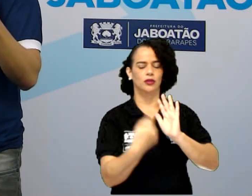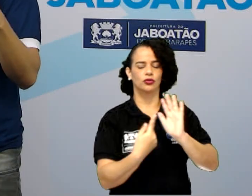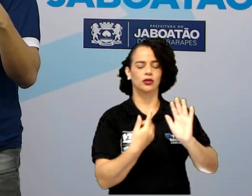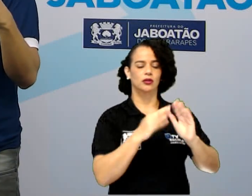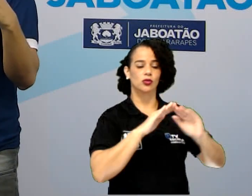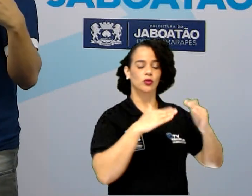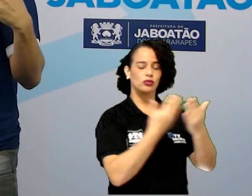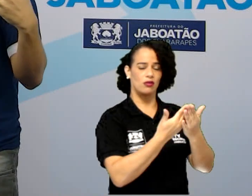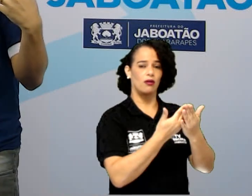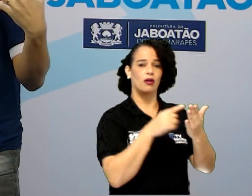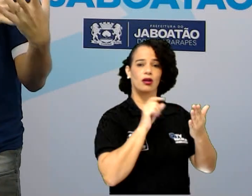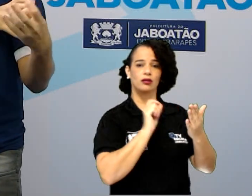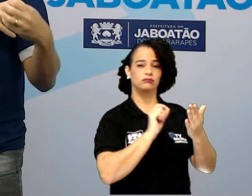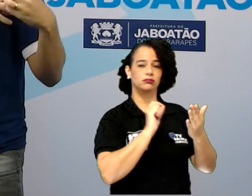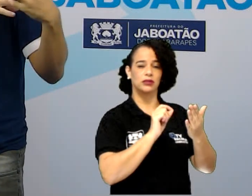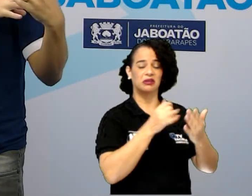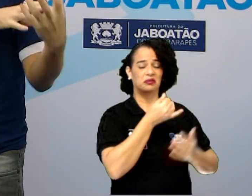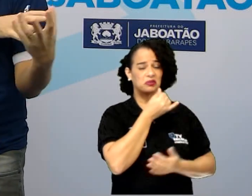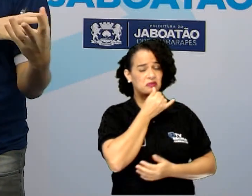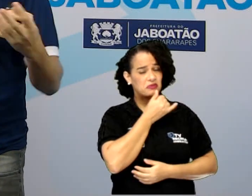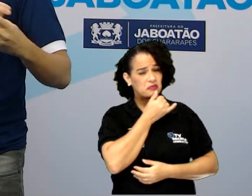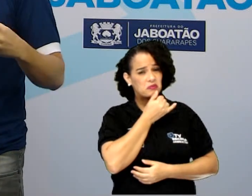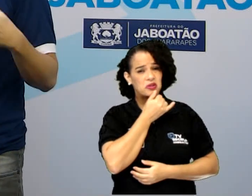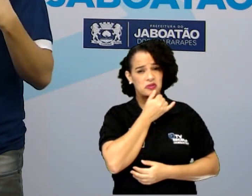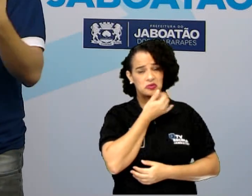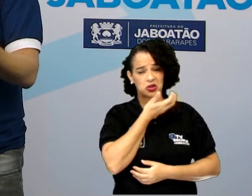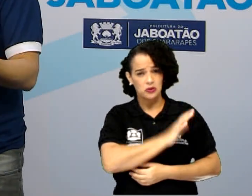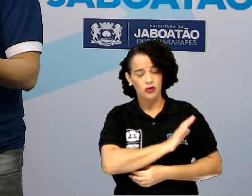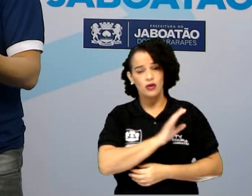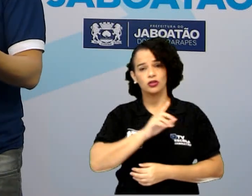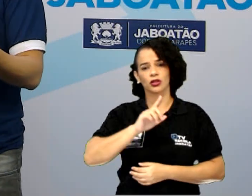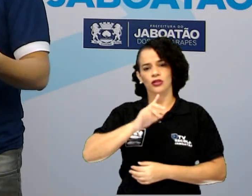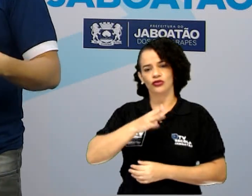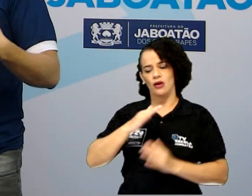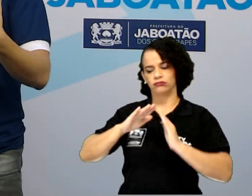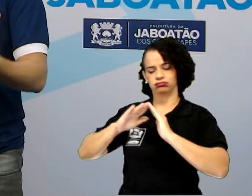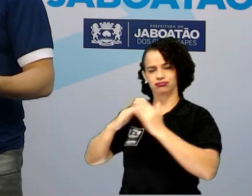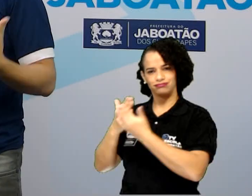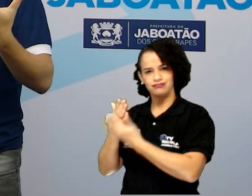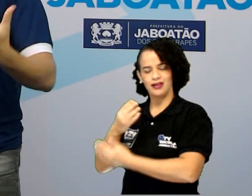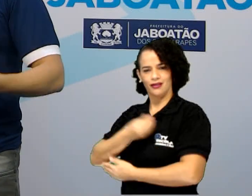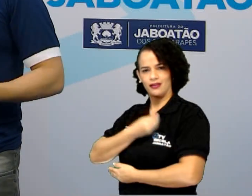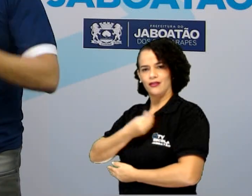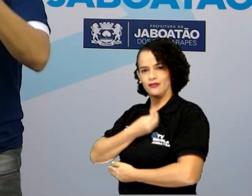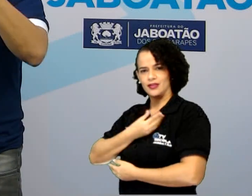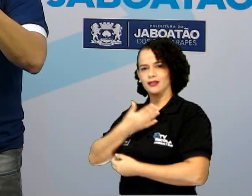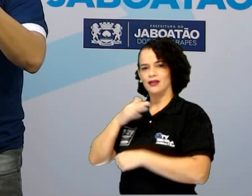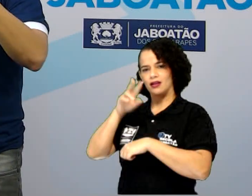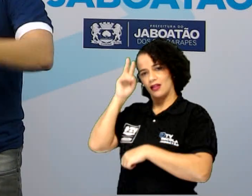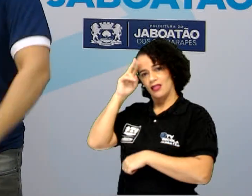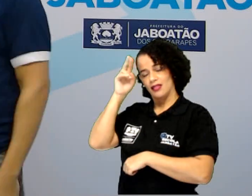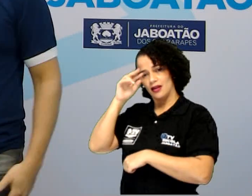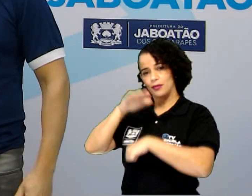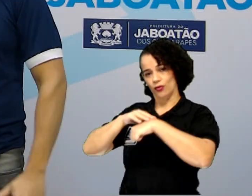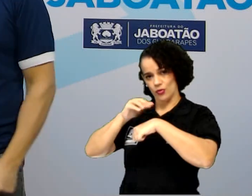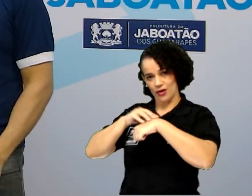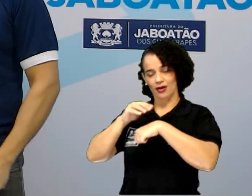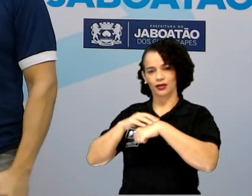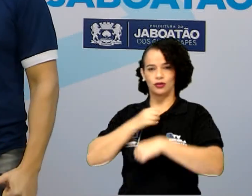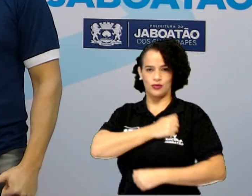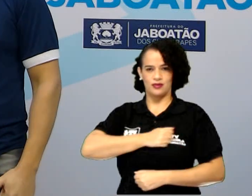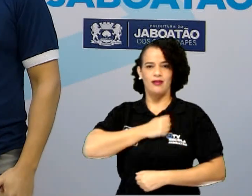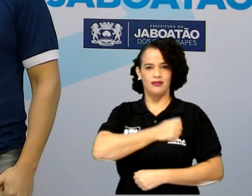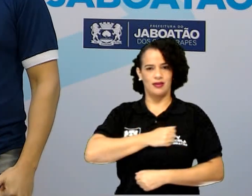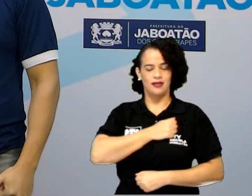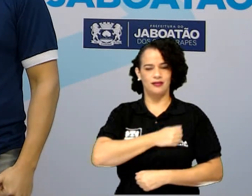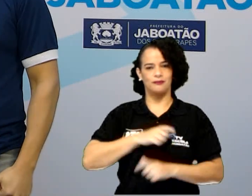escola é mais de sofrimento, de antipatia, e a outra de prazer, que ele lembra com carinho e com saudade. Confirmadíssima aí o item B